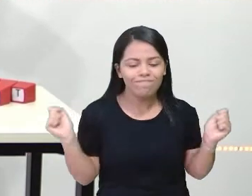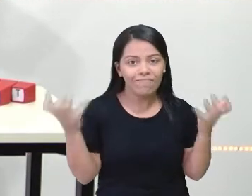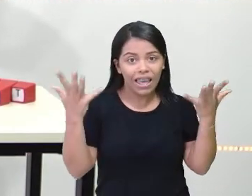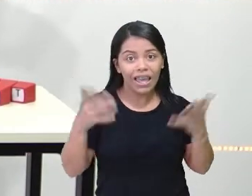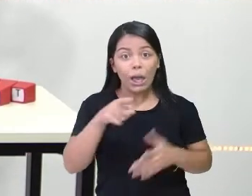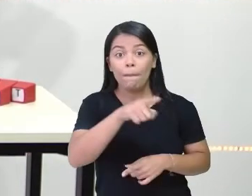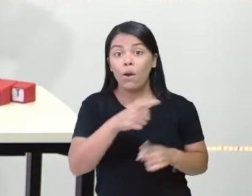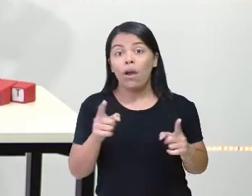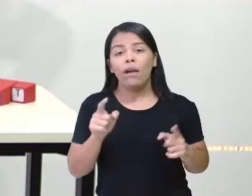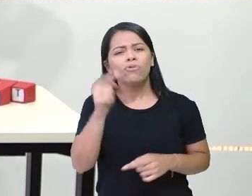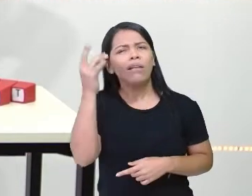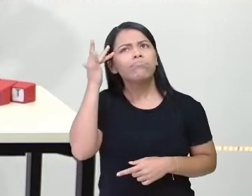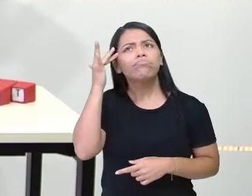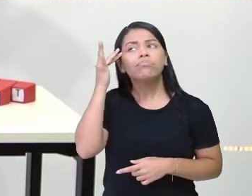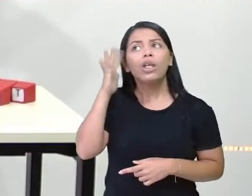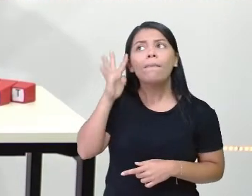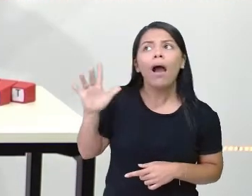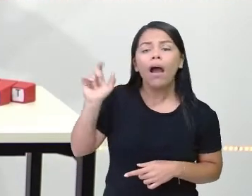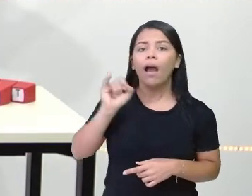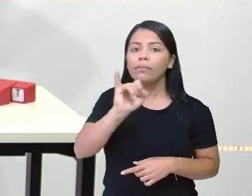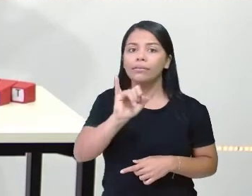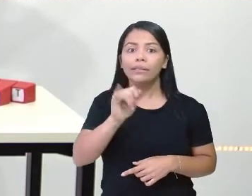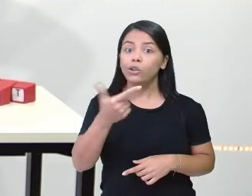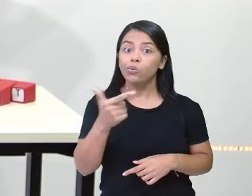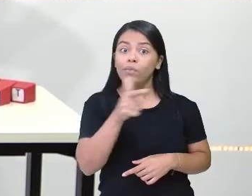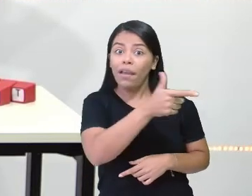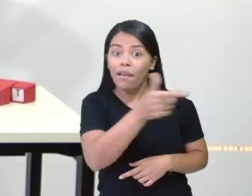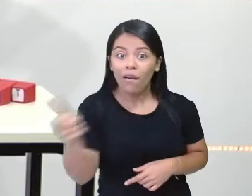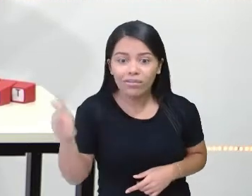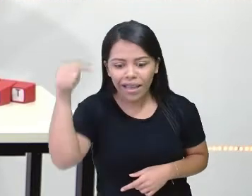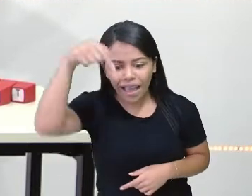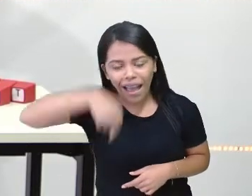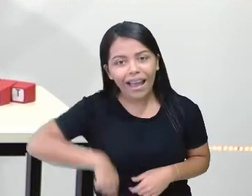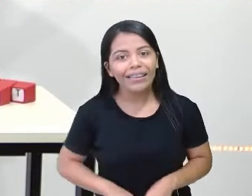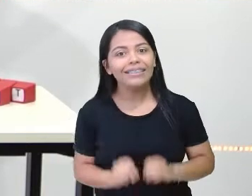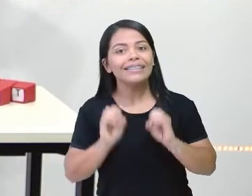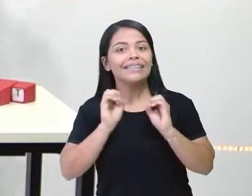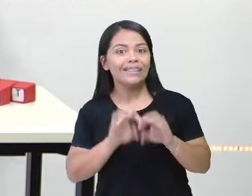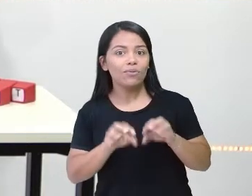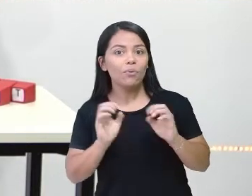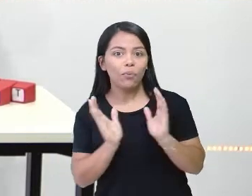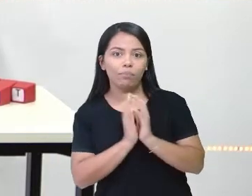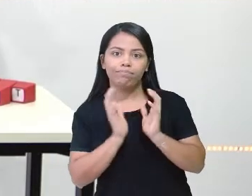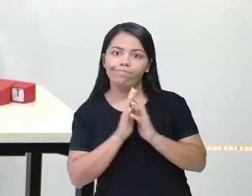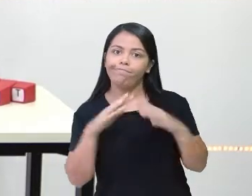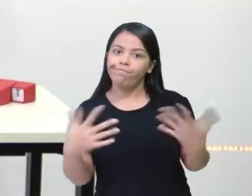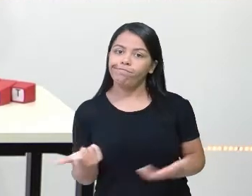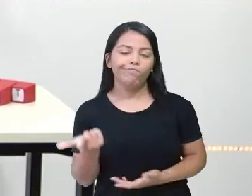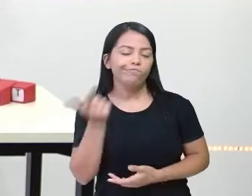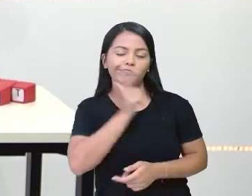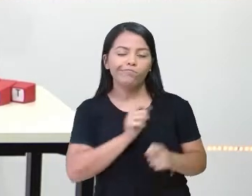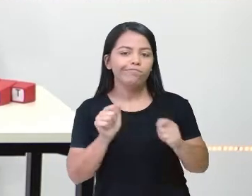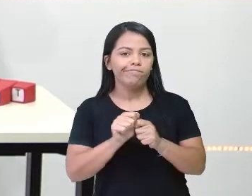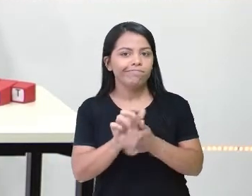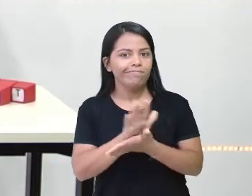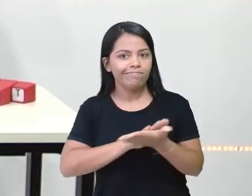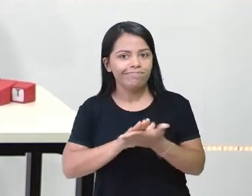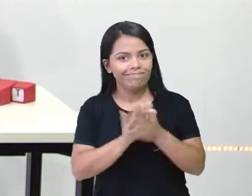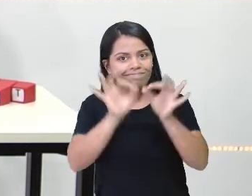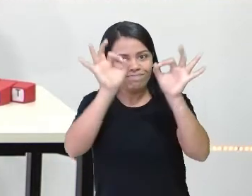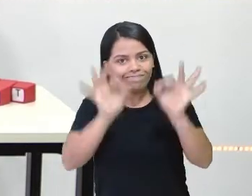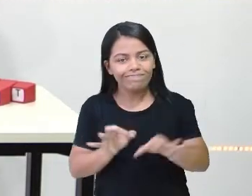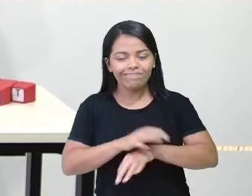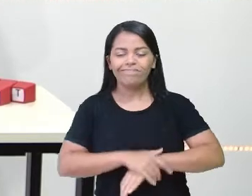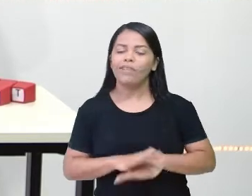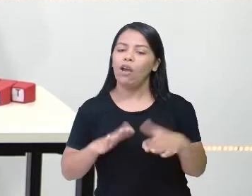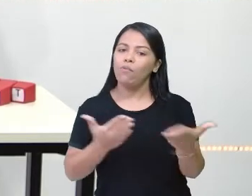tivesse vocês. Como era que a gente ia chegar aos nossos alunos surdos? Muito obrigada. Então, vamos lá, porque a